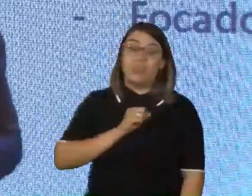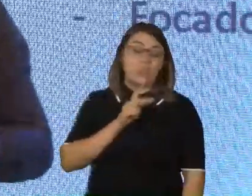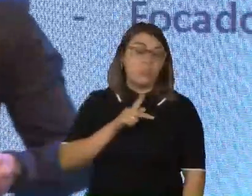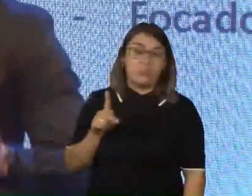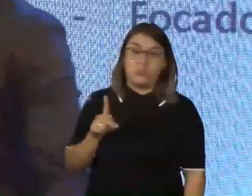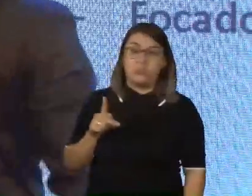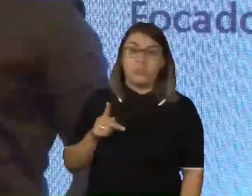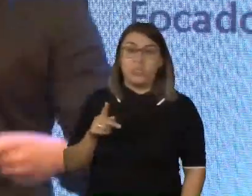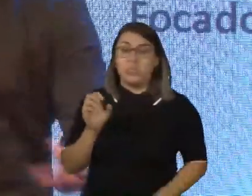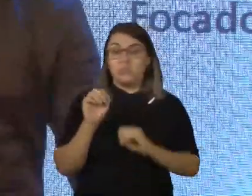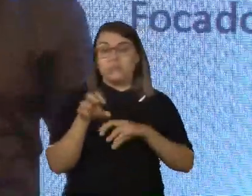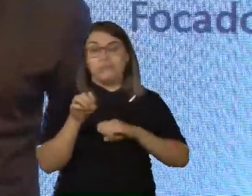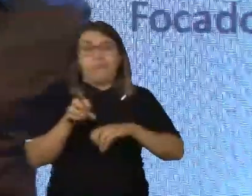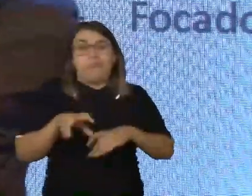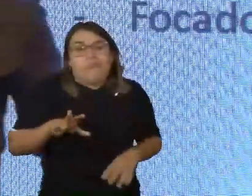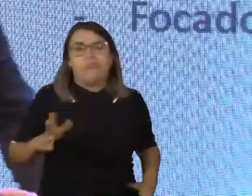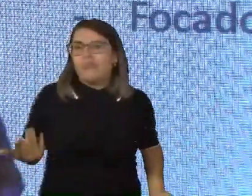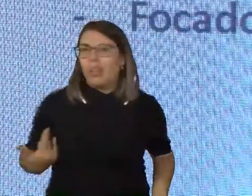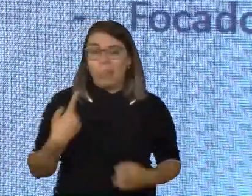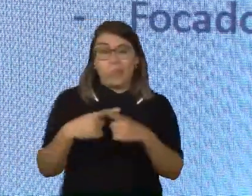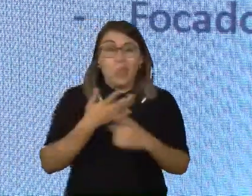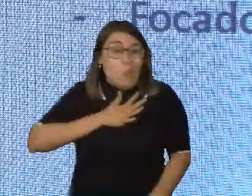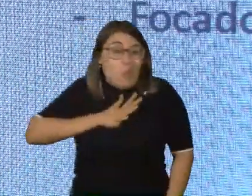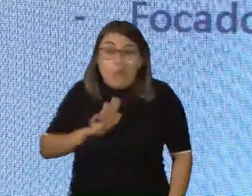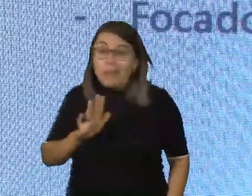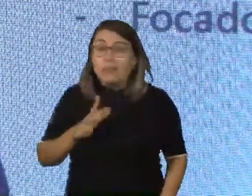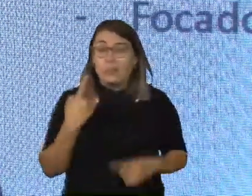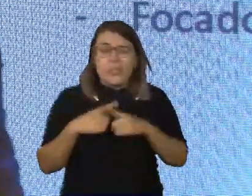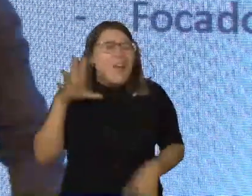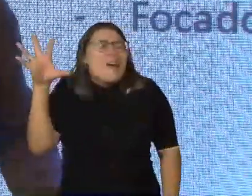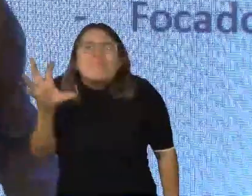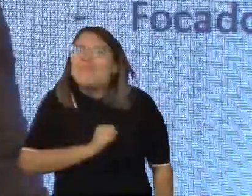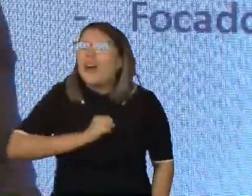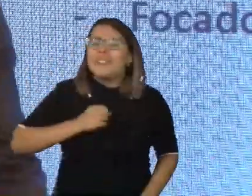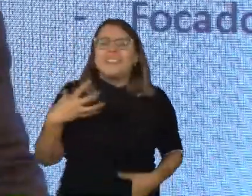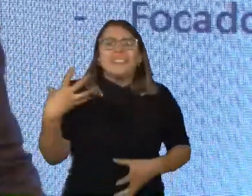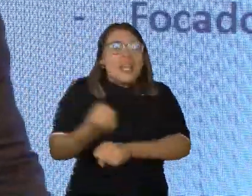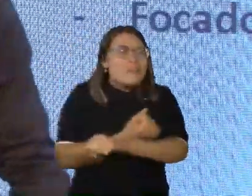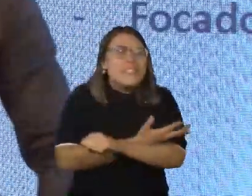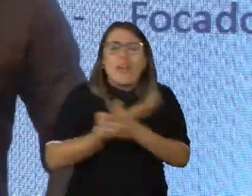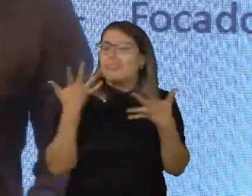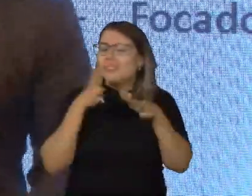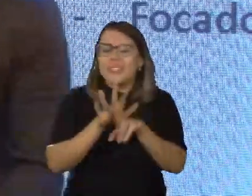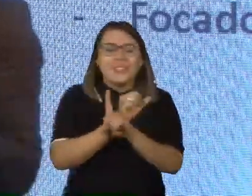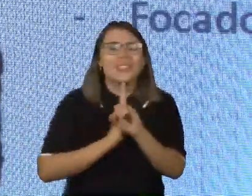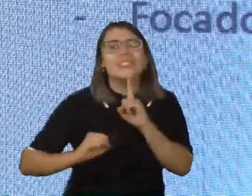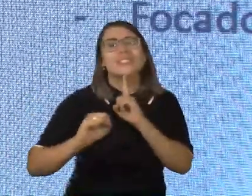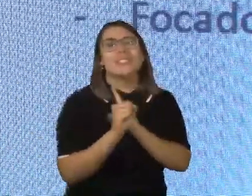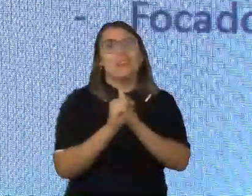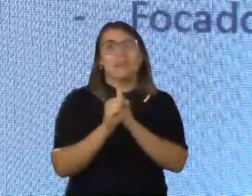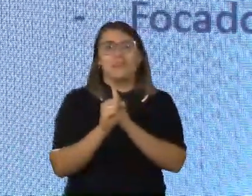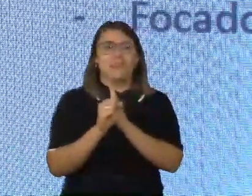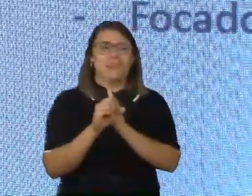Na verdade, eu sempre coloco como uma perda. Tudo aquilo que você investe de tempo, de amor, de sentimento na inclusão social, ele sempre acha que está